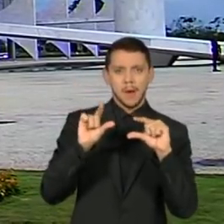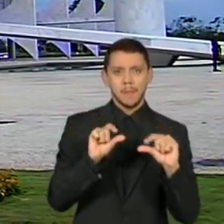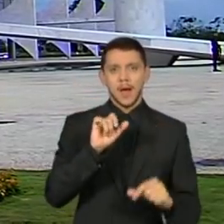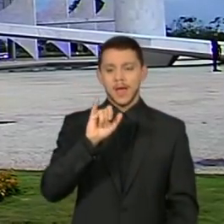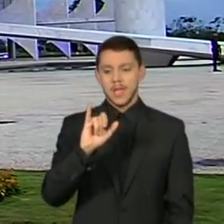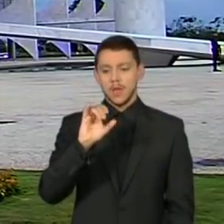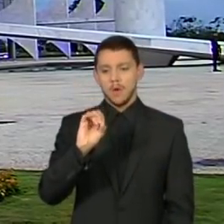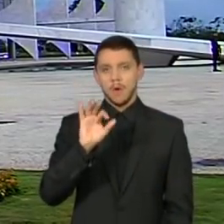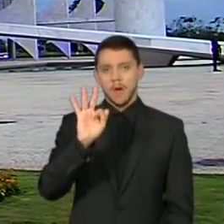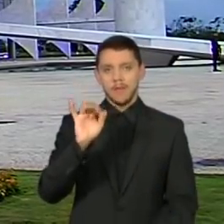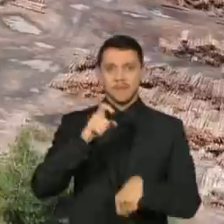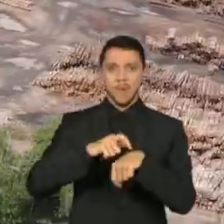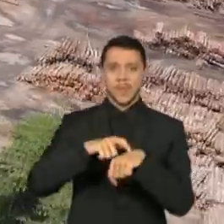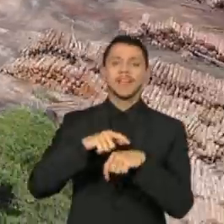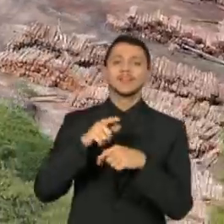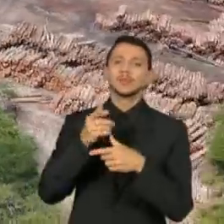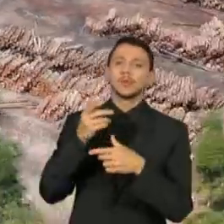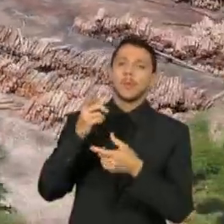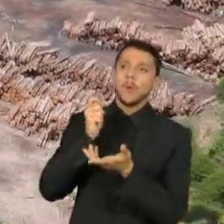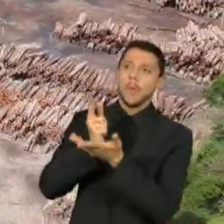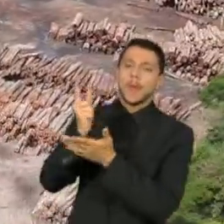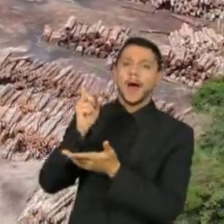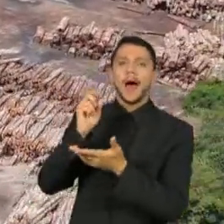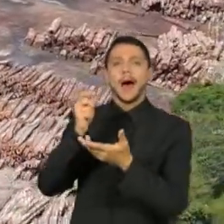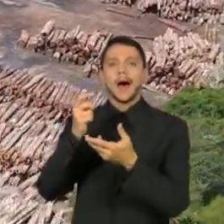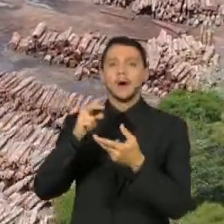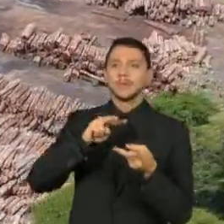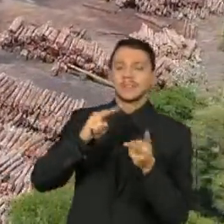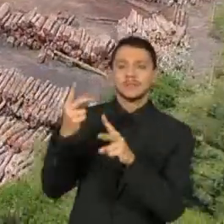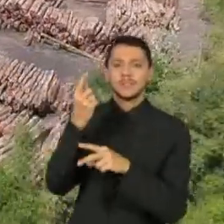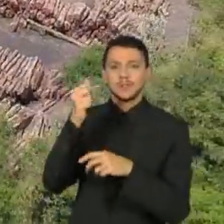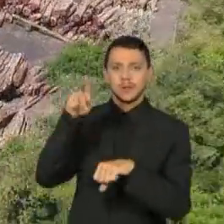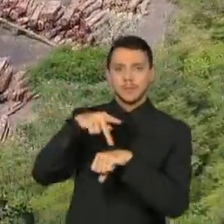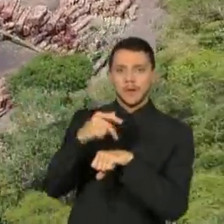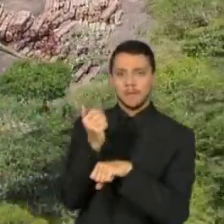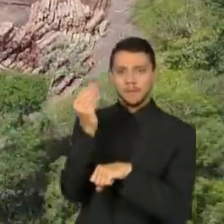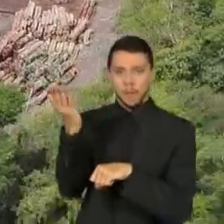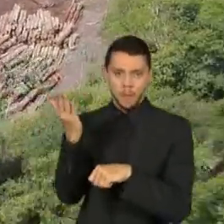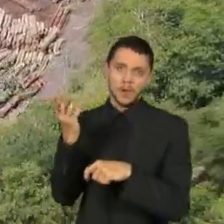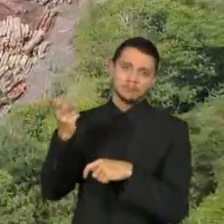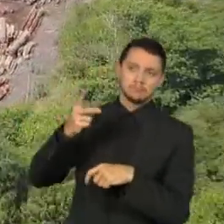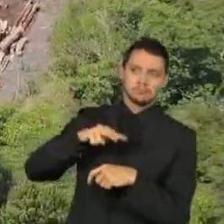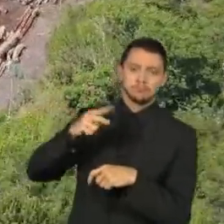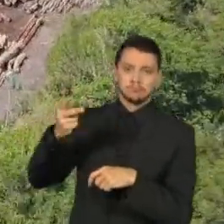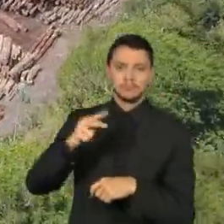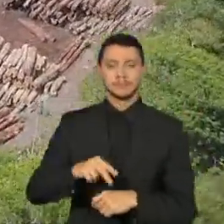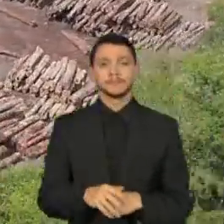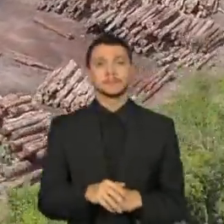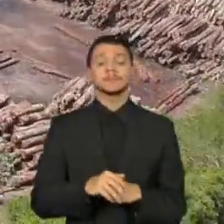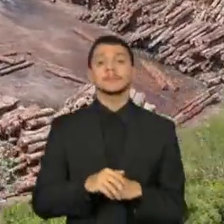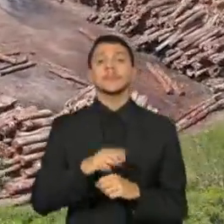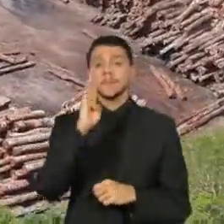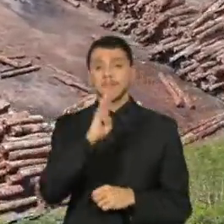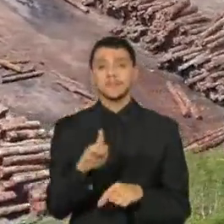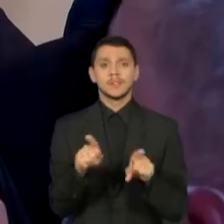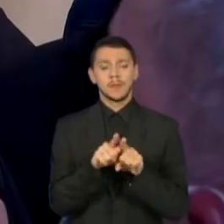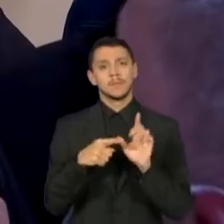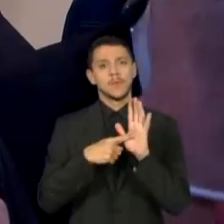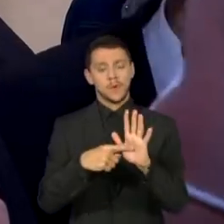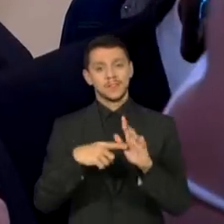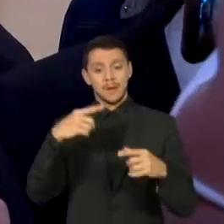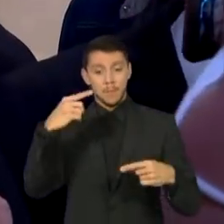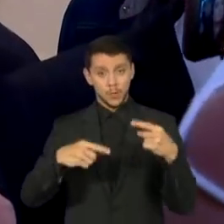transações internacionais. O Brasil terá também de provar que adota políticas ambientais efetivas.